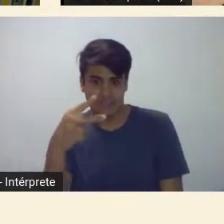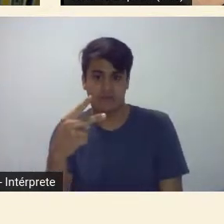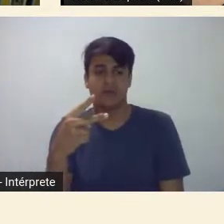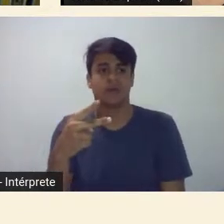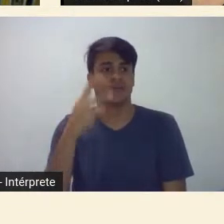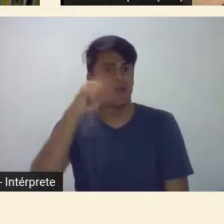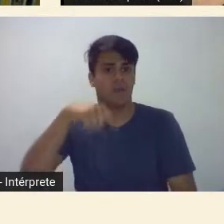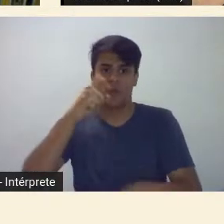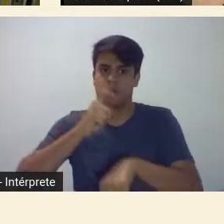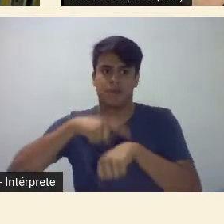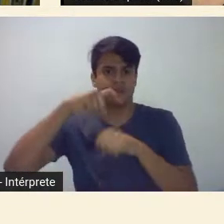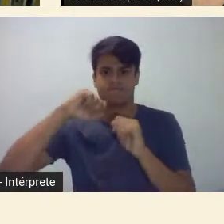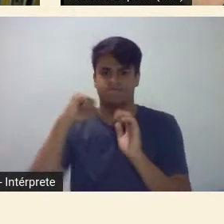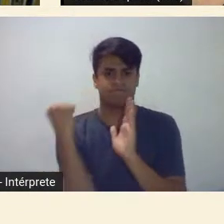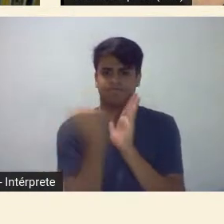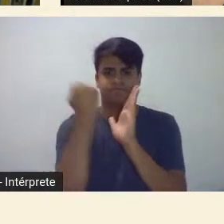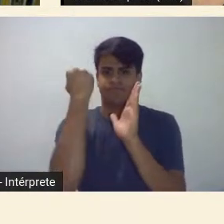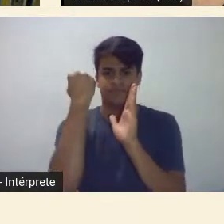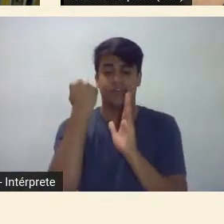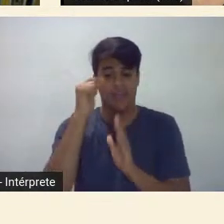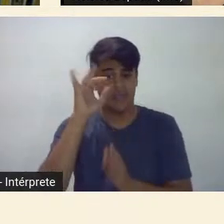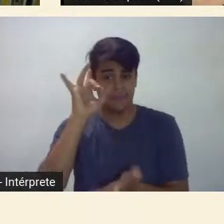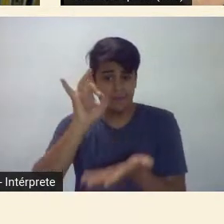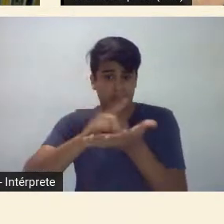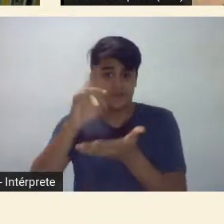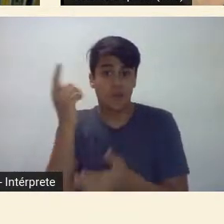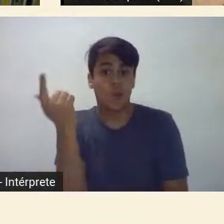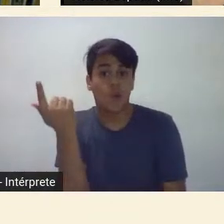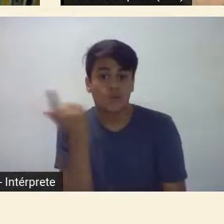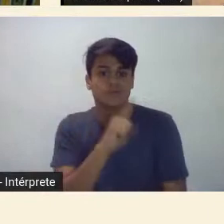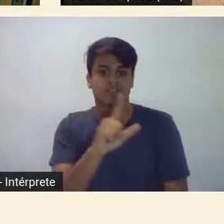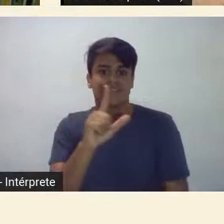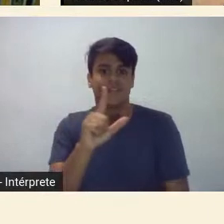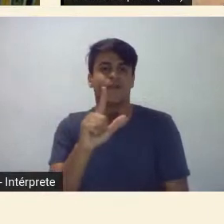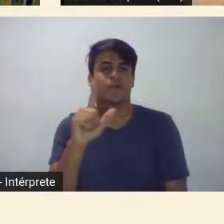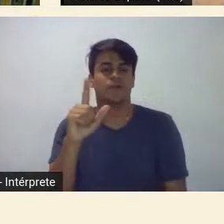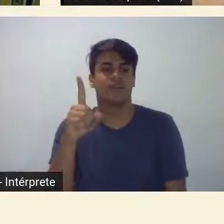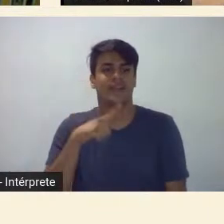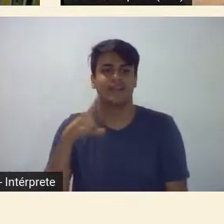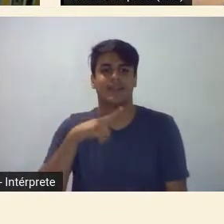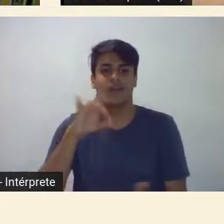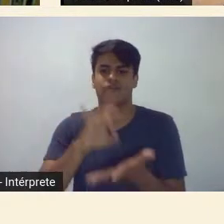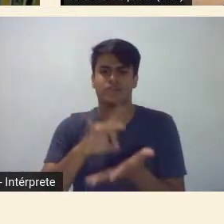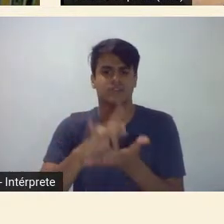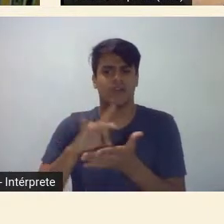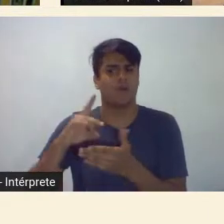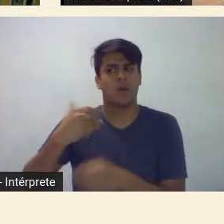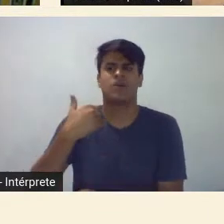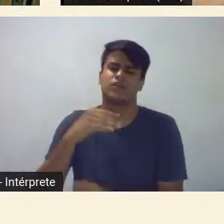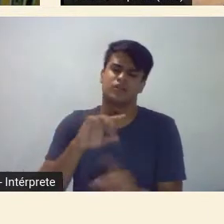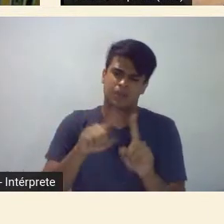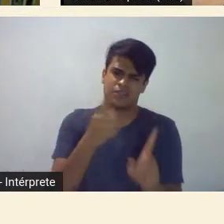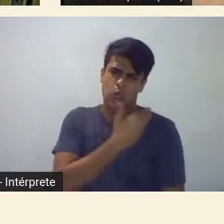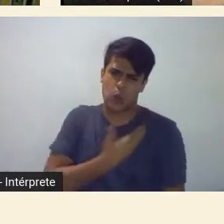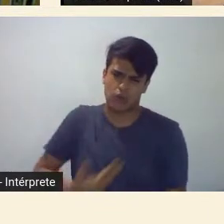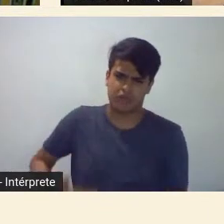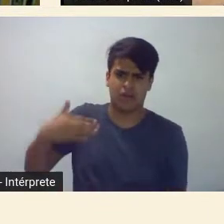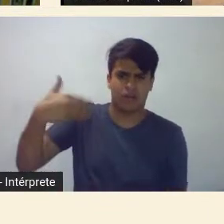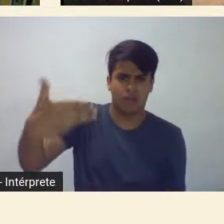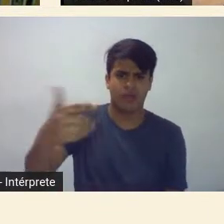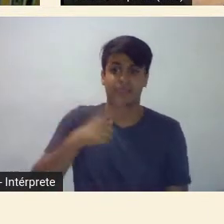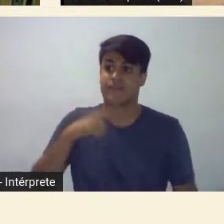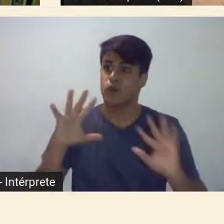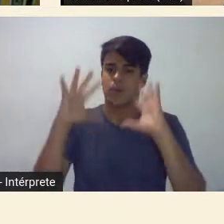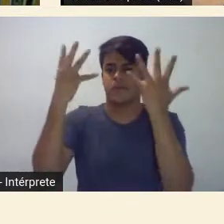um evento que entrou com um certo calendário oficial não que os governos seguintes continuassem fazendo grandes comemorações vamos ver agora